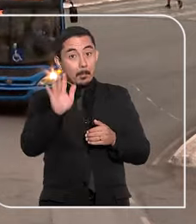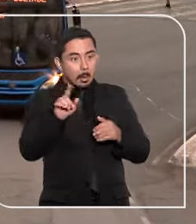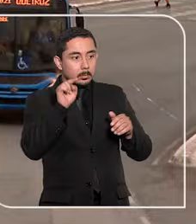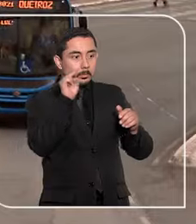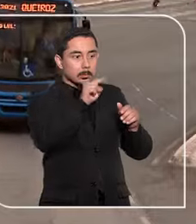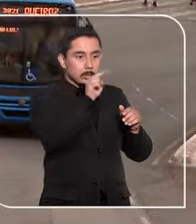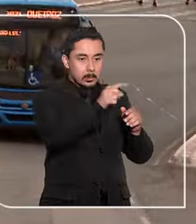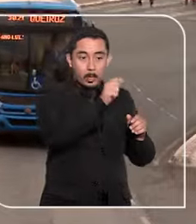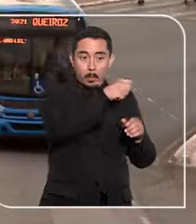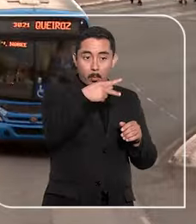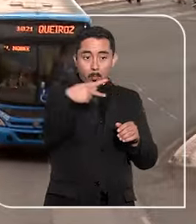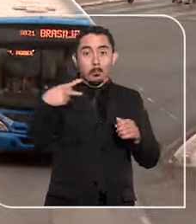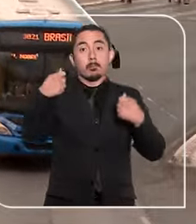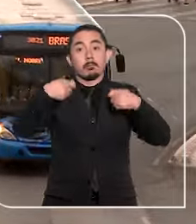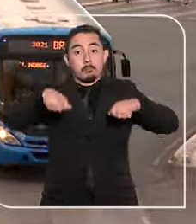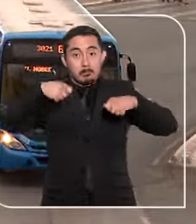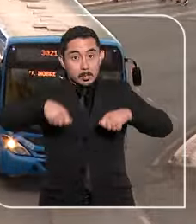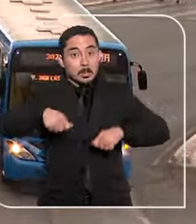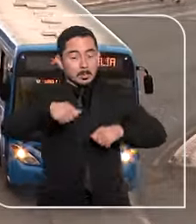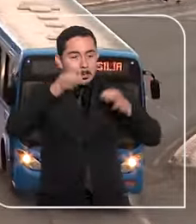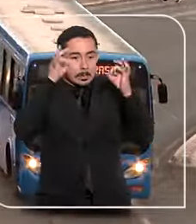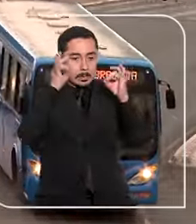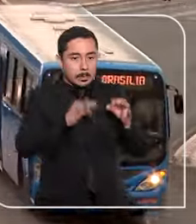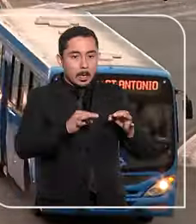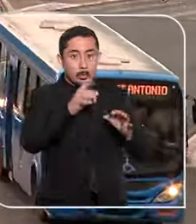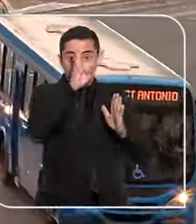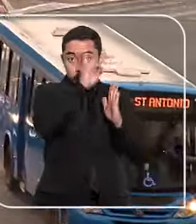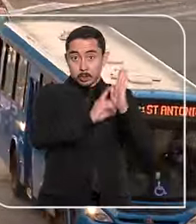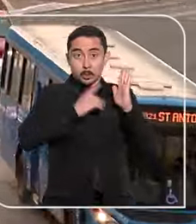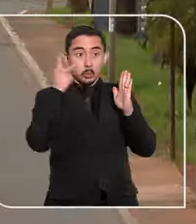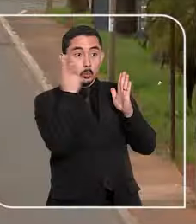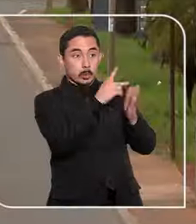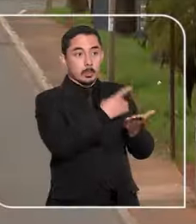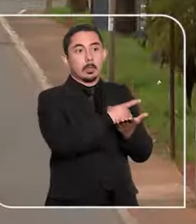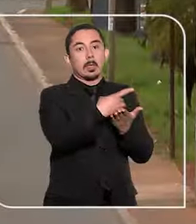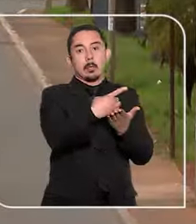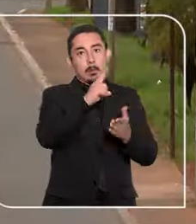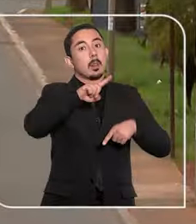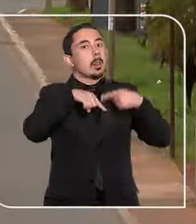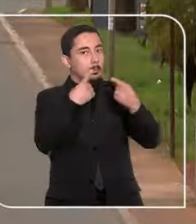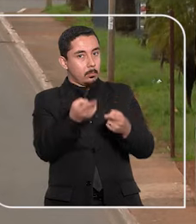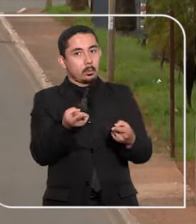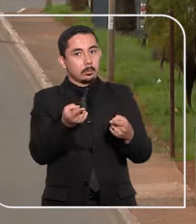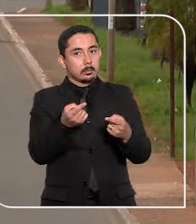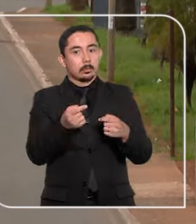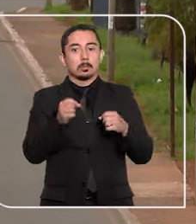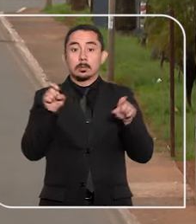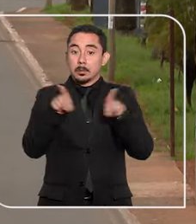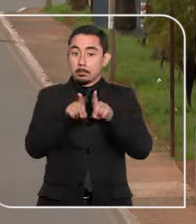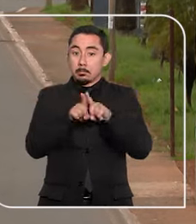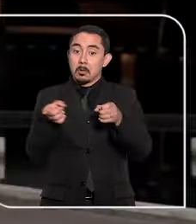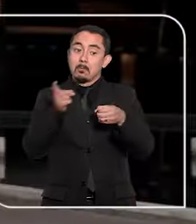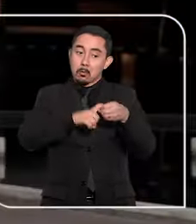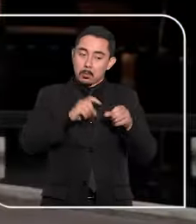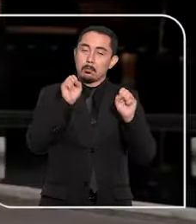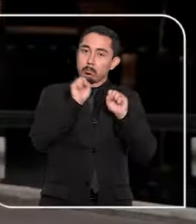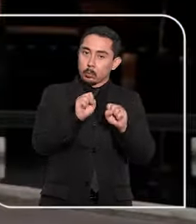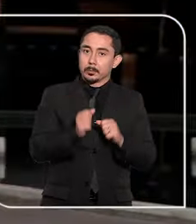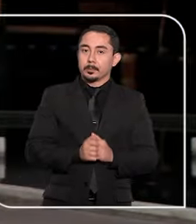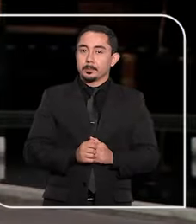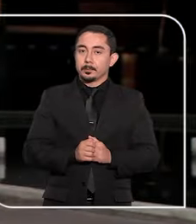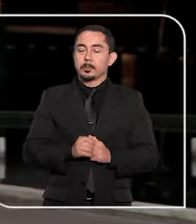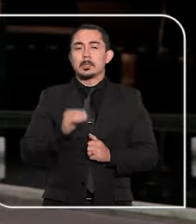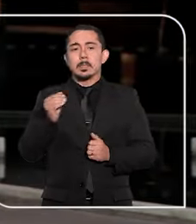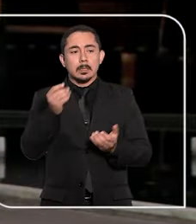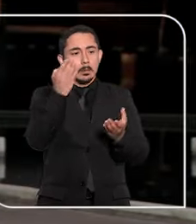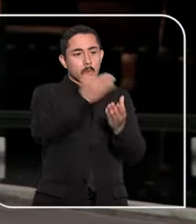deve garantir o direito de defesa depois da ocorrência do fato, visando um possível recredenciamento. Segundo os